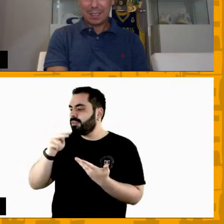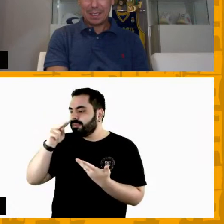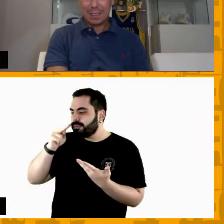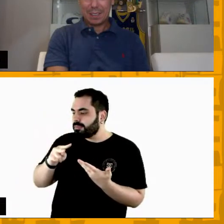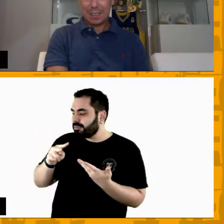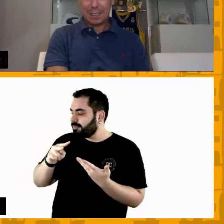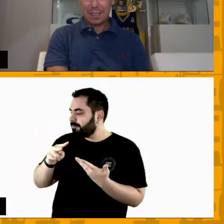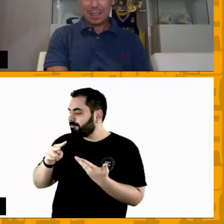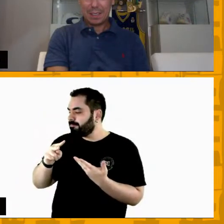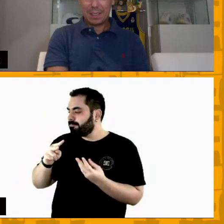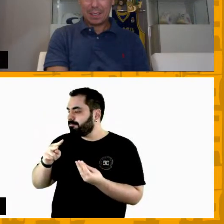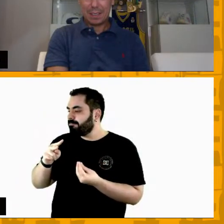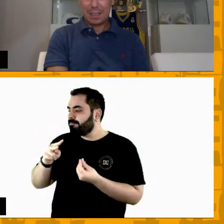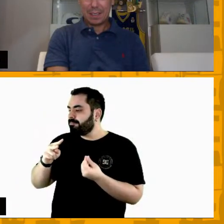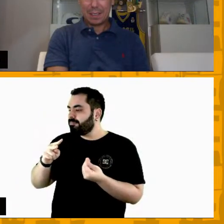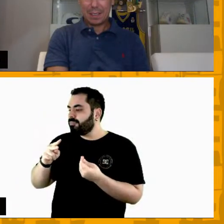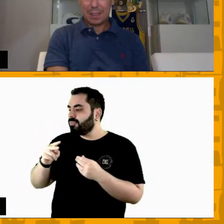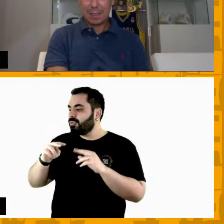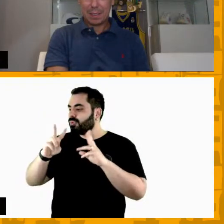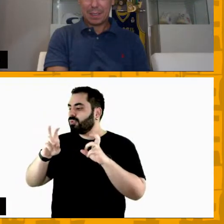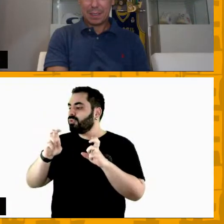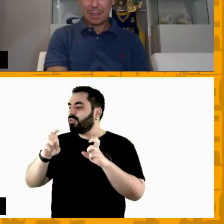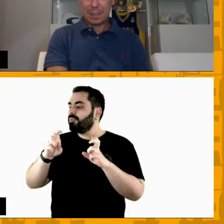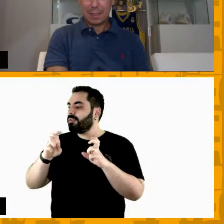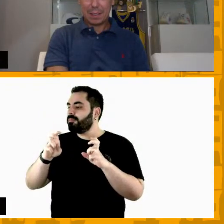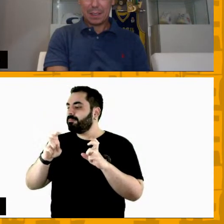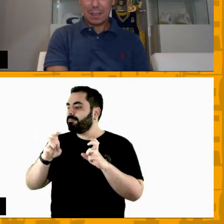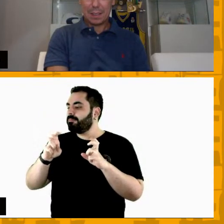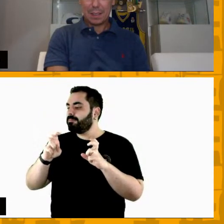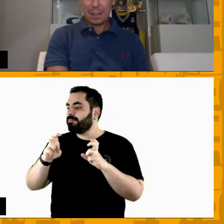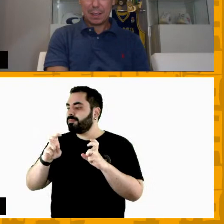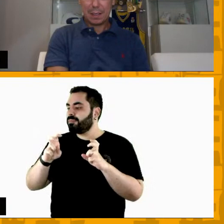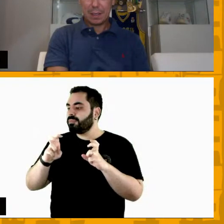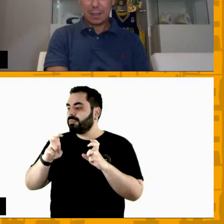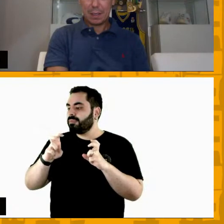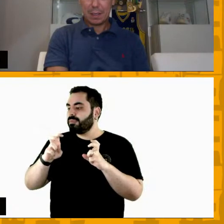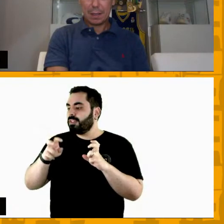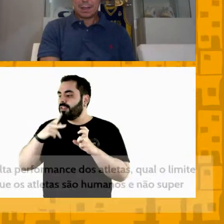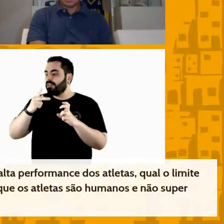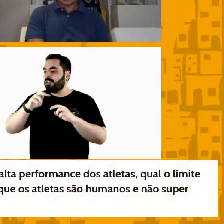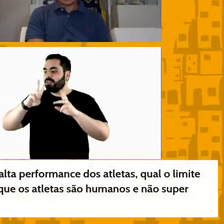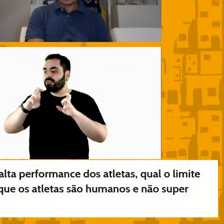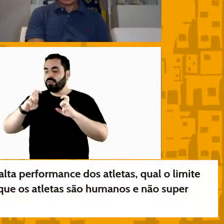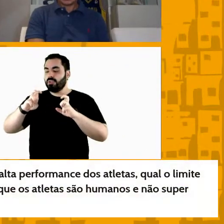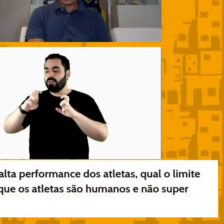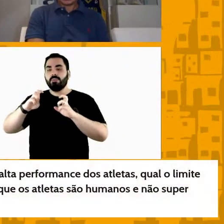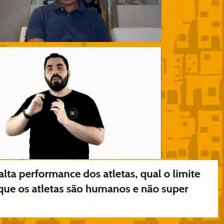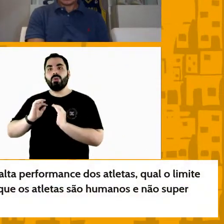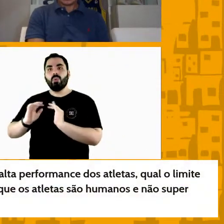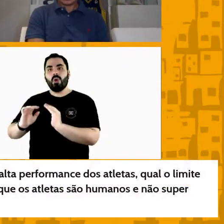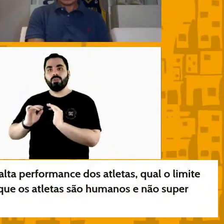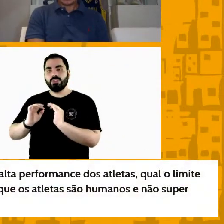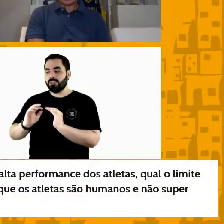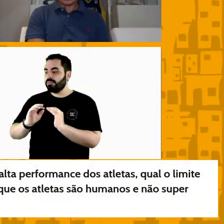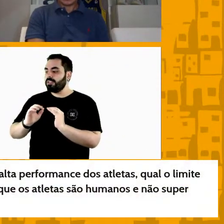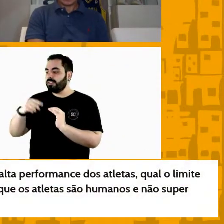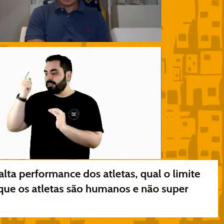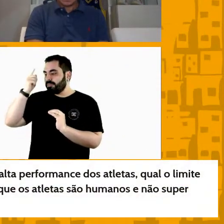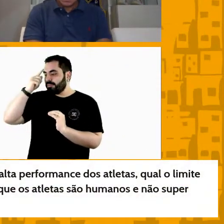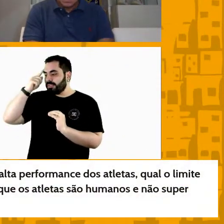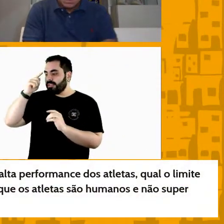do do Hugo que eu acho que ele fala do alto rendimento mas a pode pensar também na base né